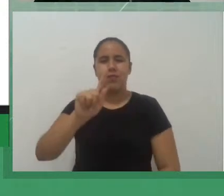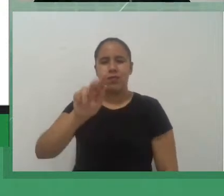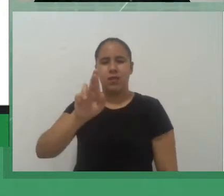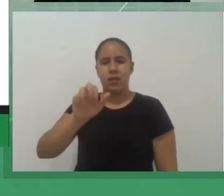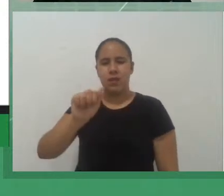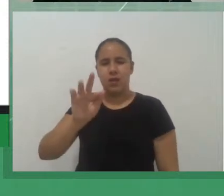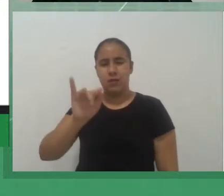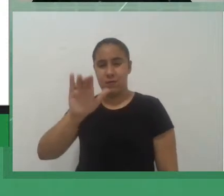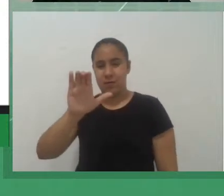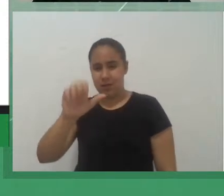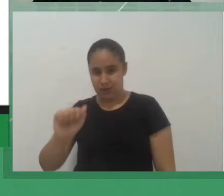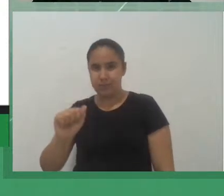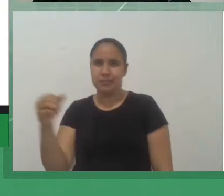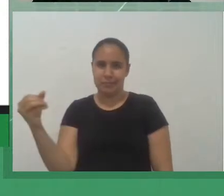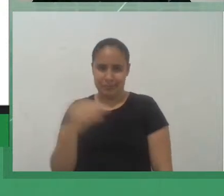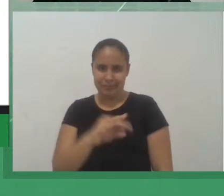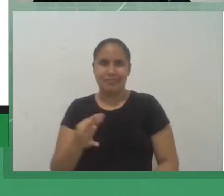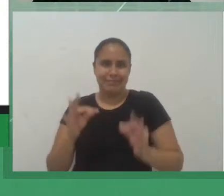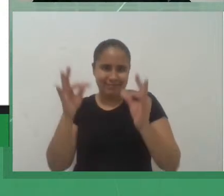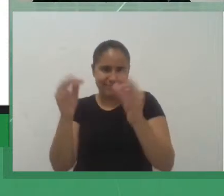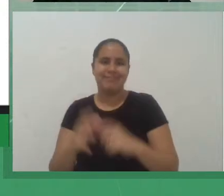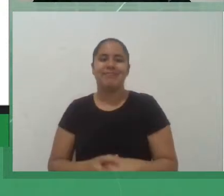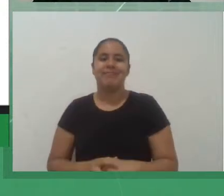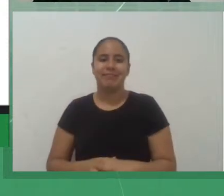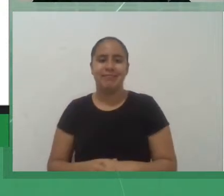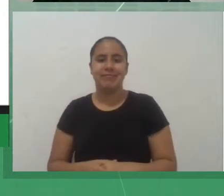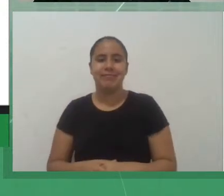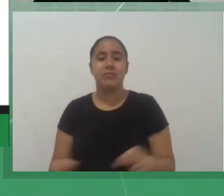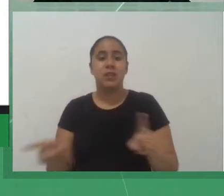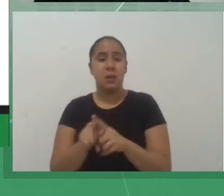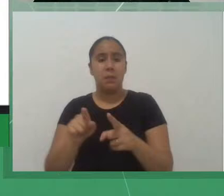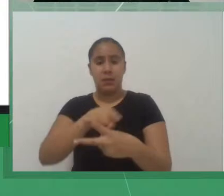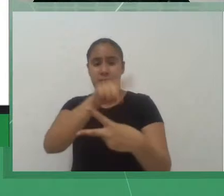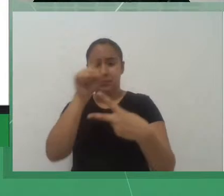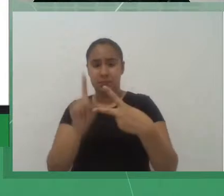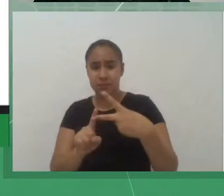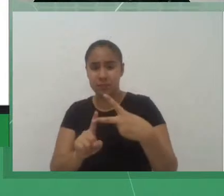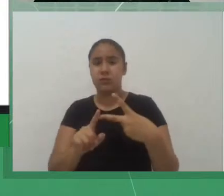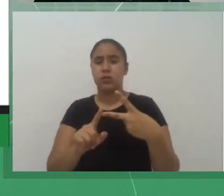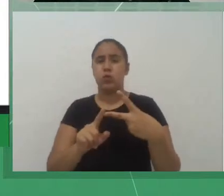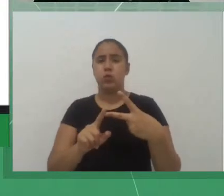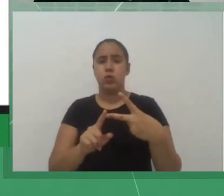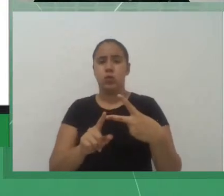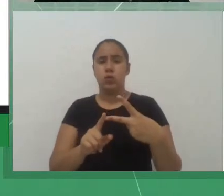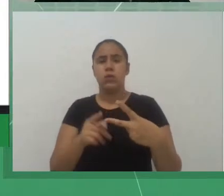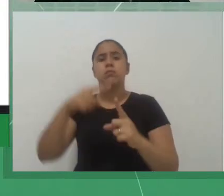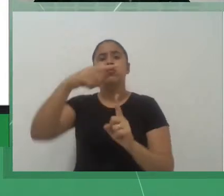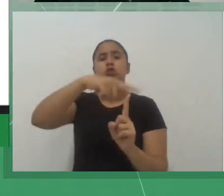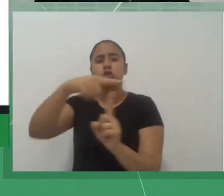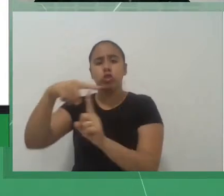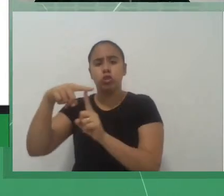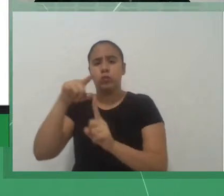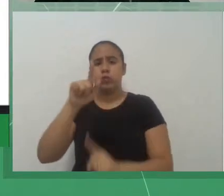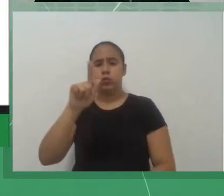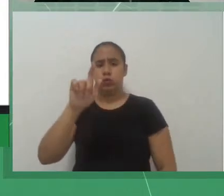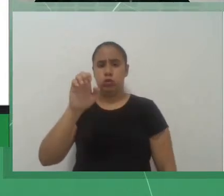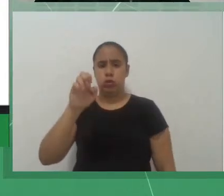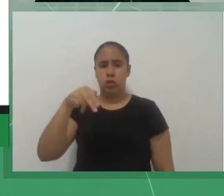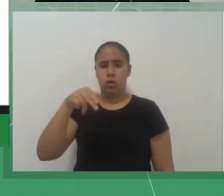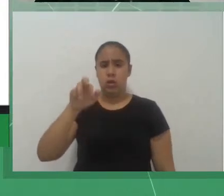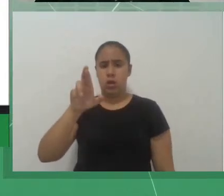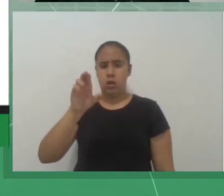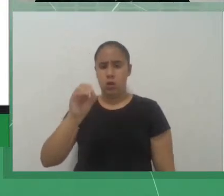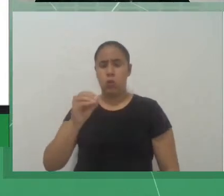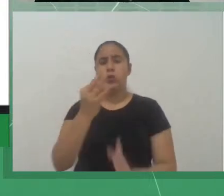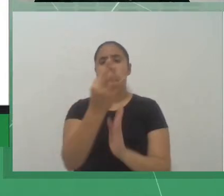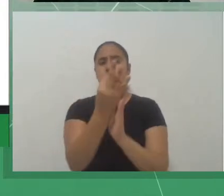graphic novels, para trabalhar a questão de gênero textual. Eu tenho o professor Luiz Antônio Marcurski e a professora Engedora